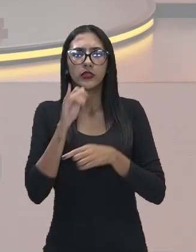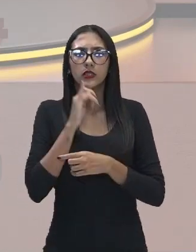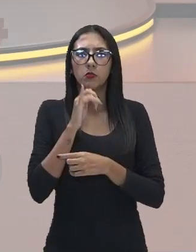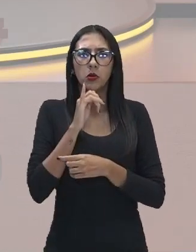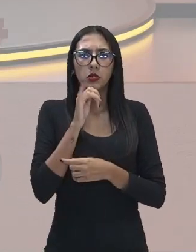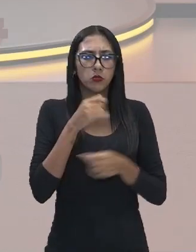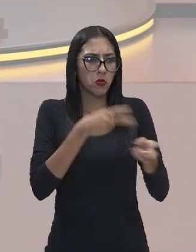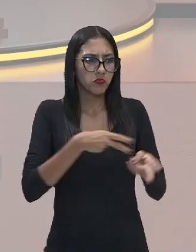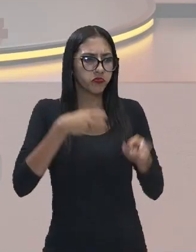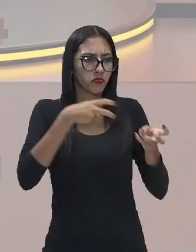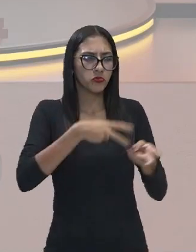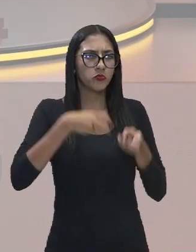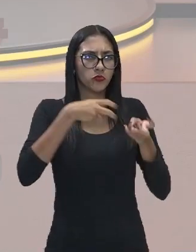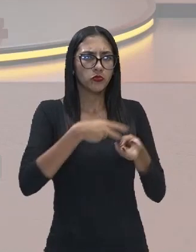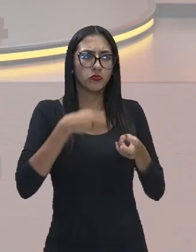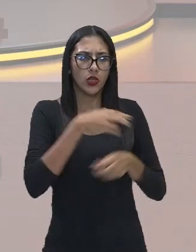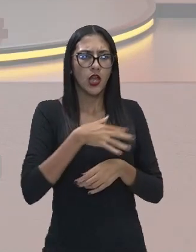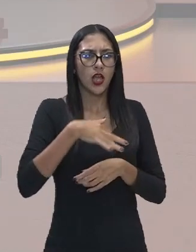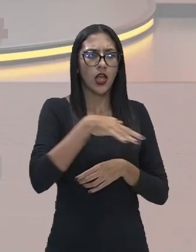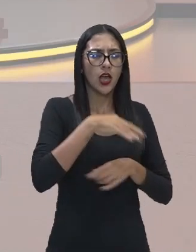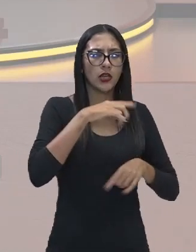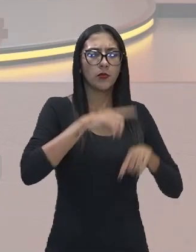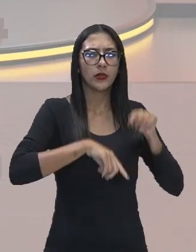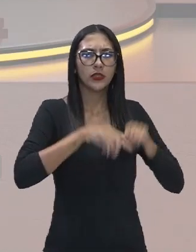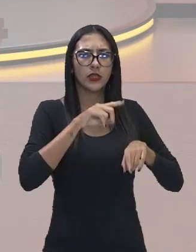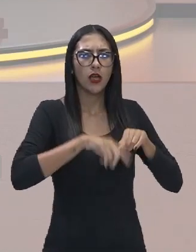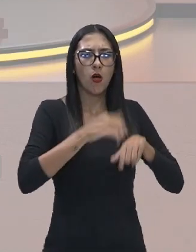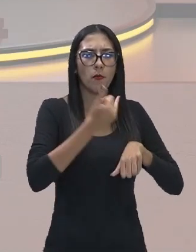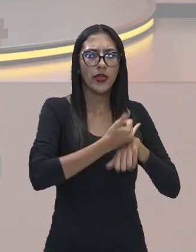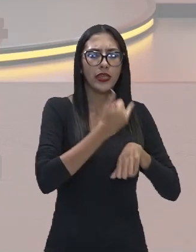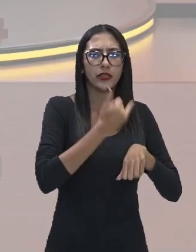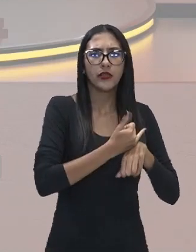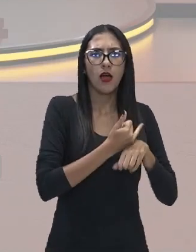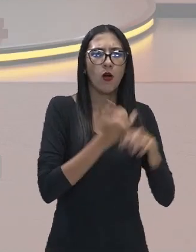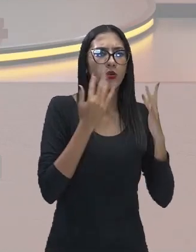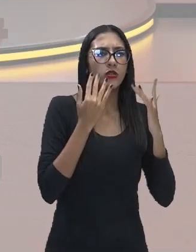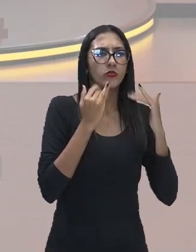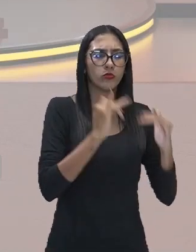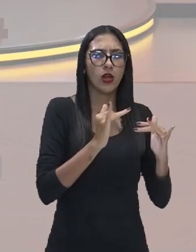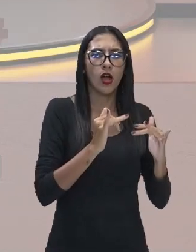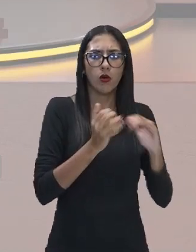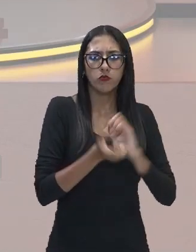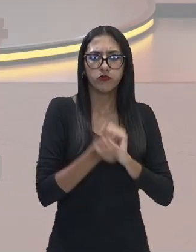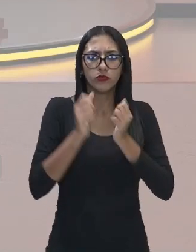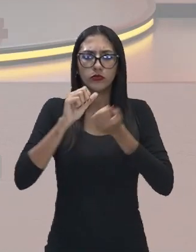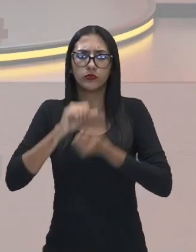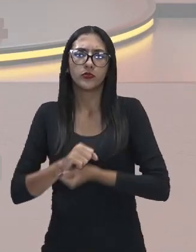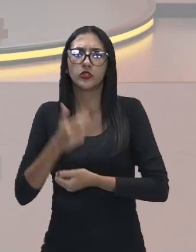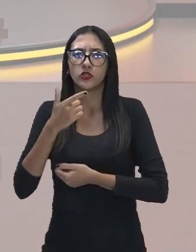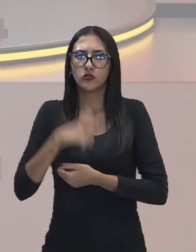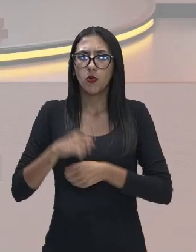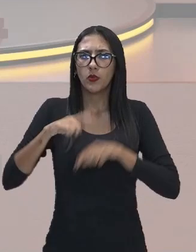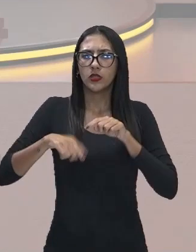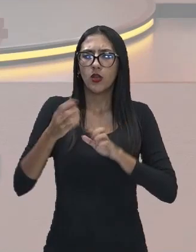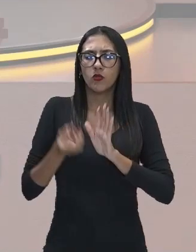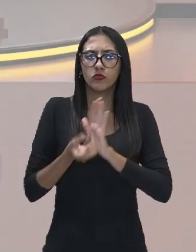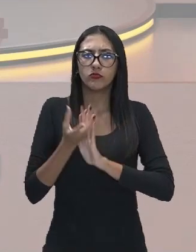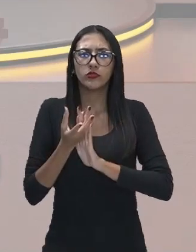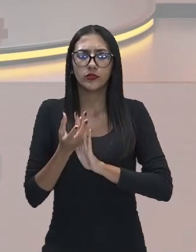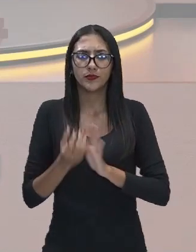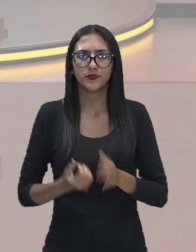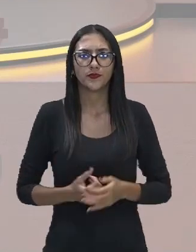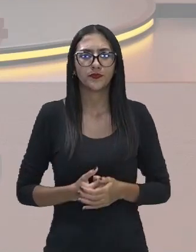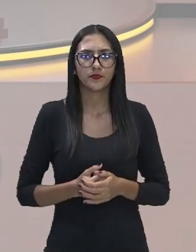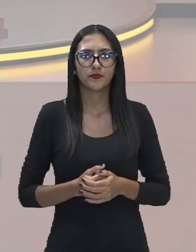mais recurso natural da terra, do planeta, para produzir novas latas. Eu estou usando esse